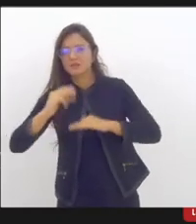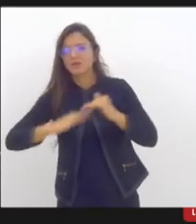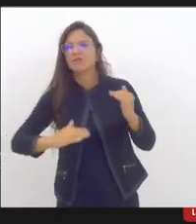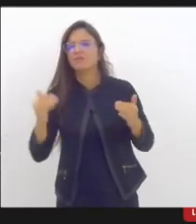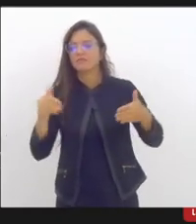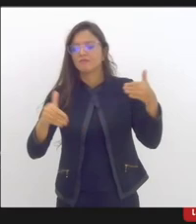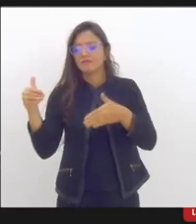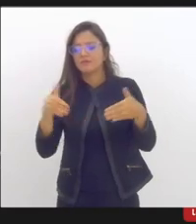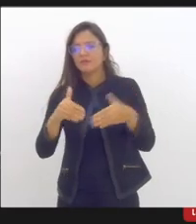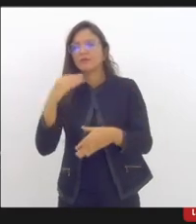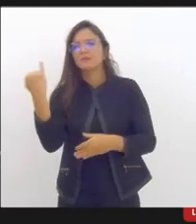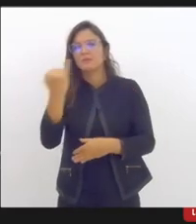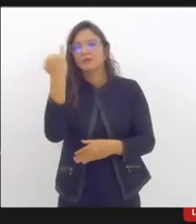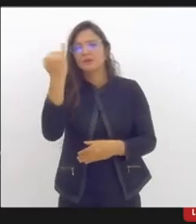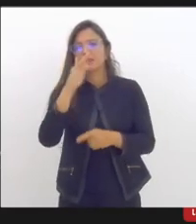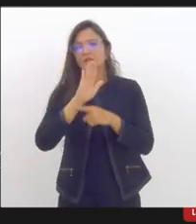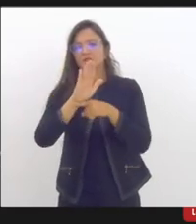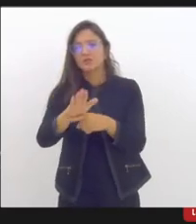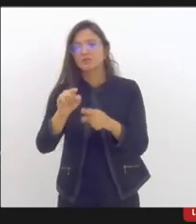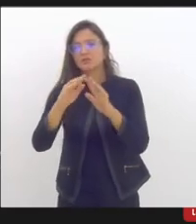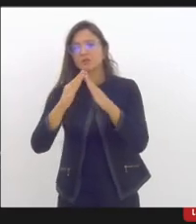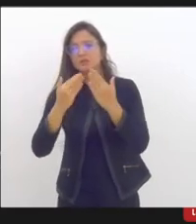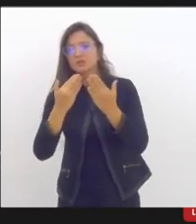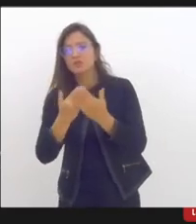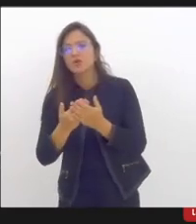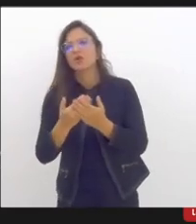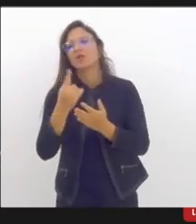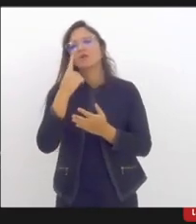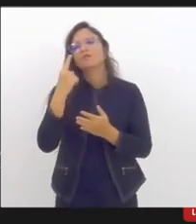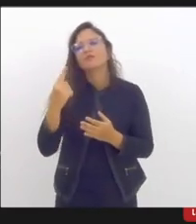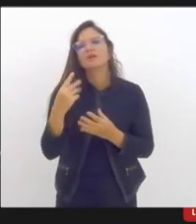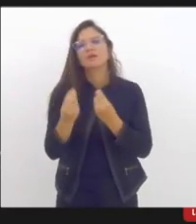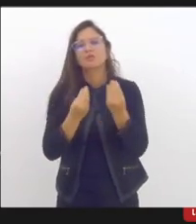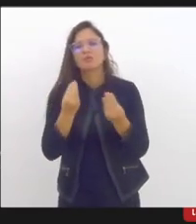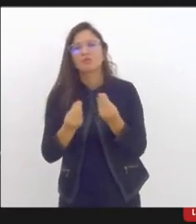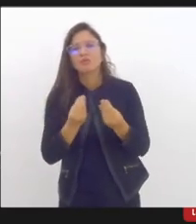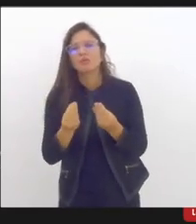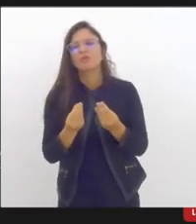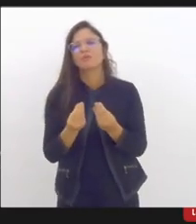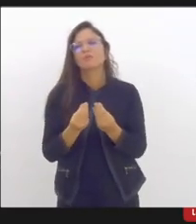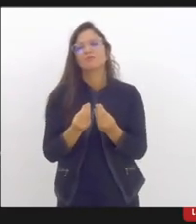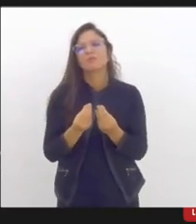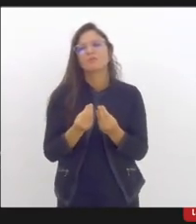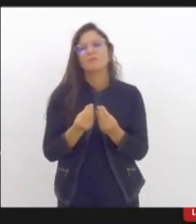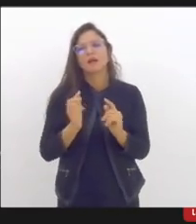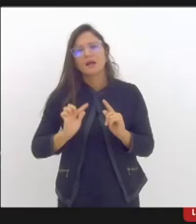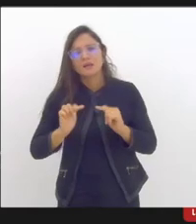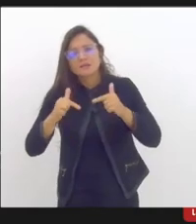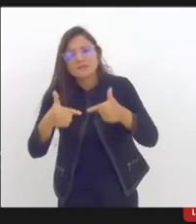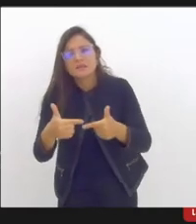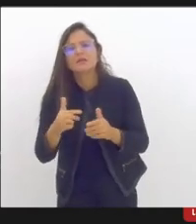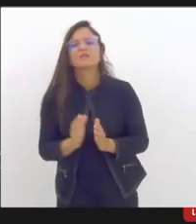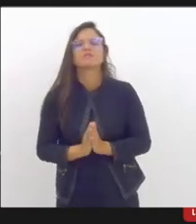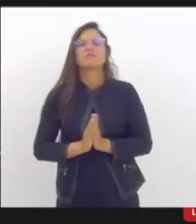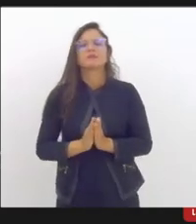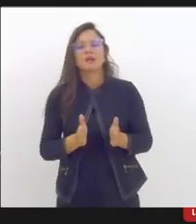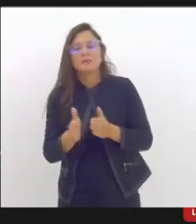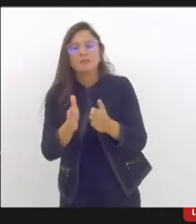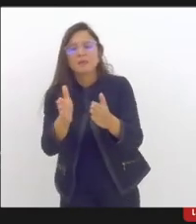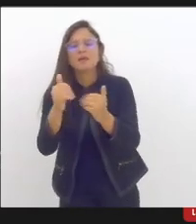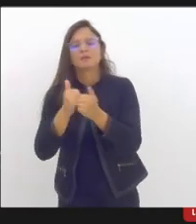As escolas têm, sim, identificar, intensificado, na verdade, as ações de encaminhamento, de